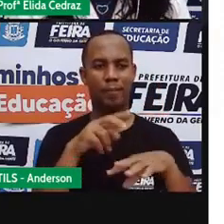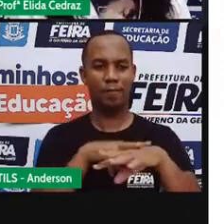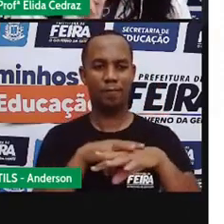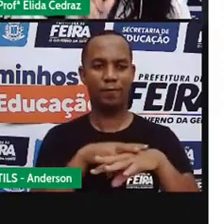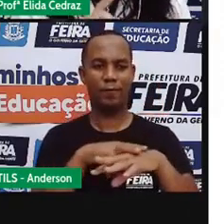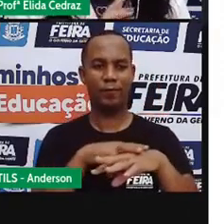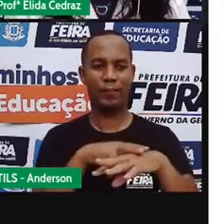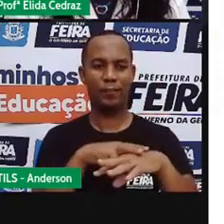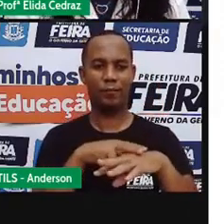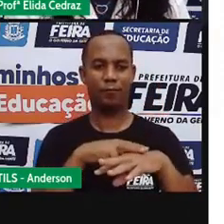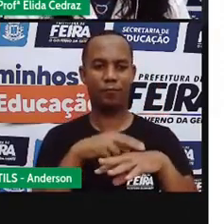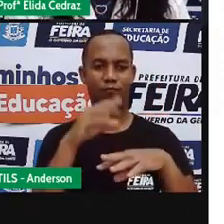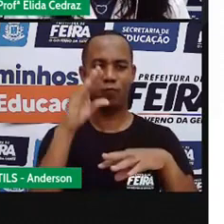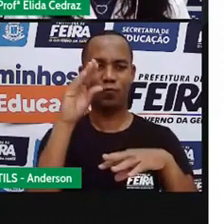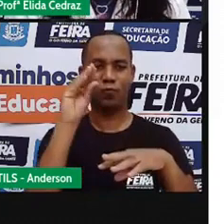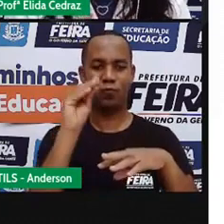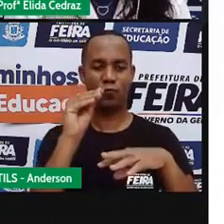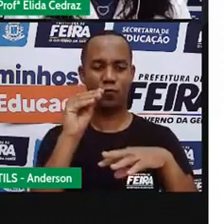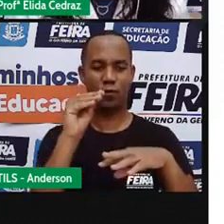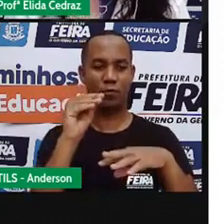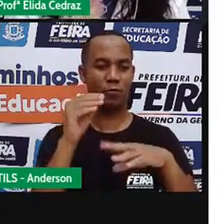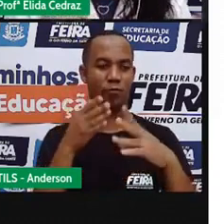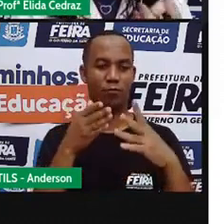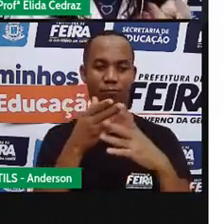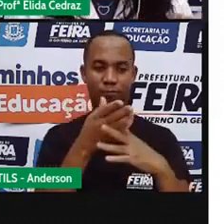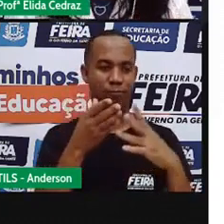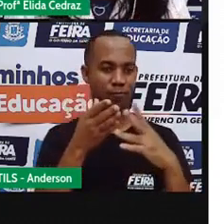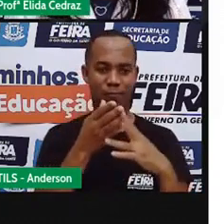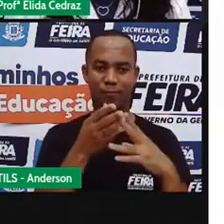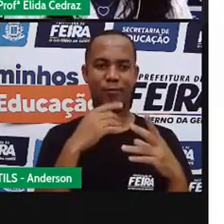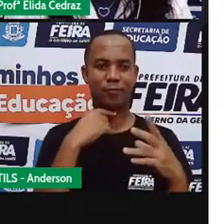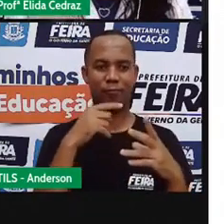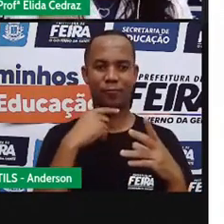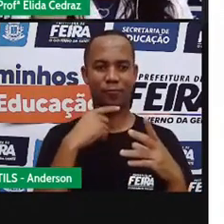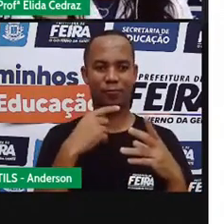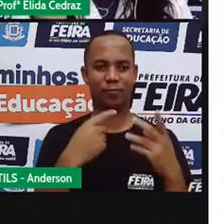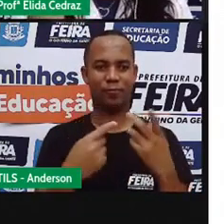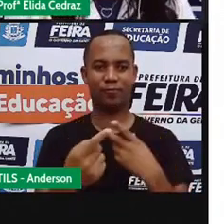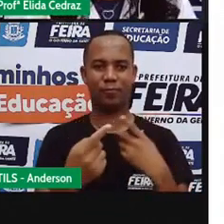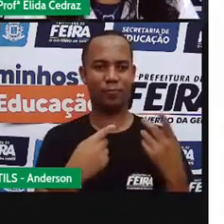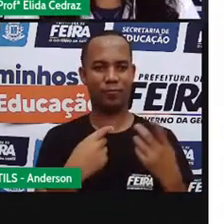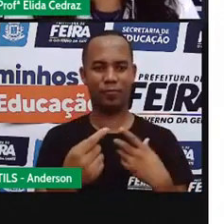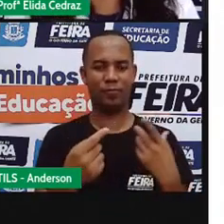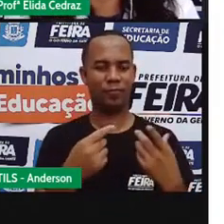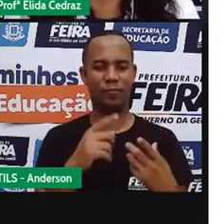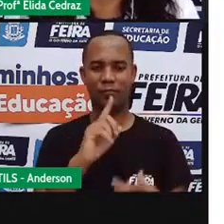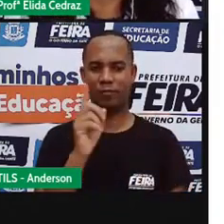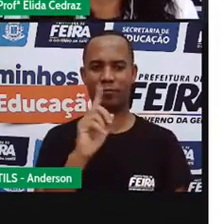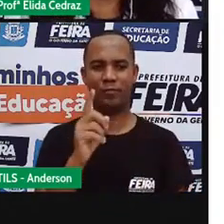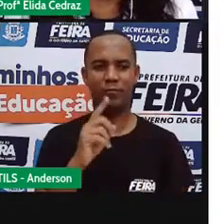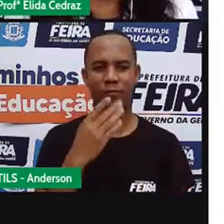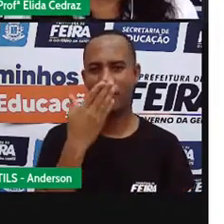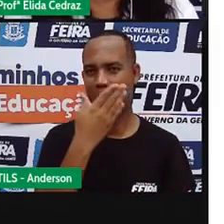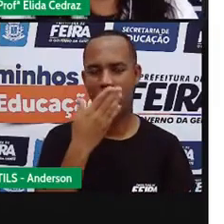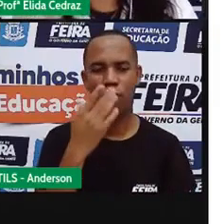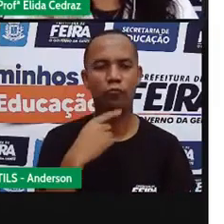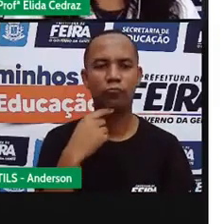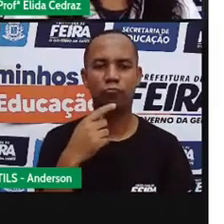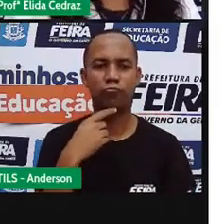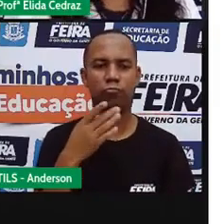vidro não permite essas trocas de cheiros e de sabores.